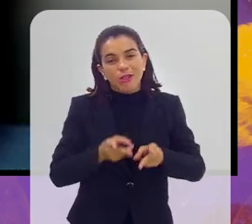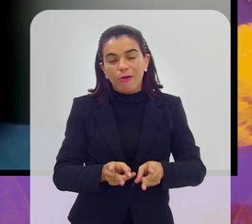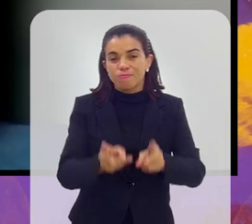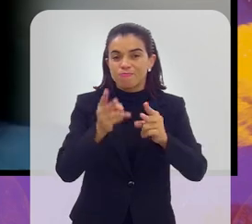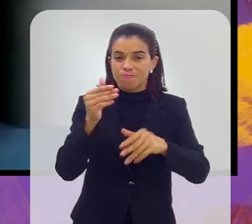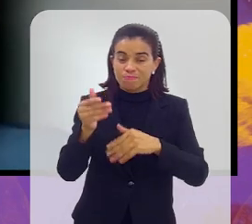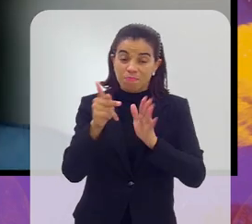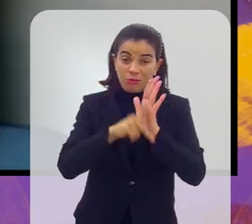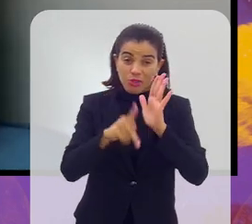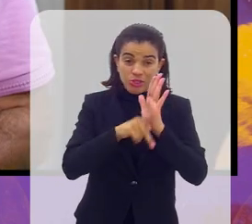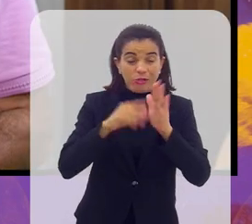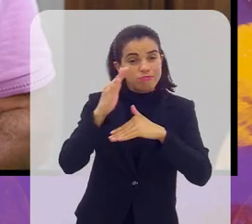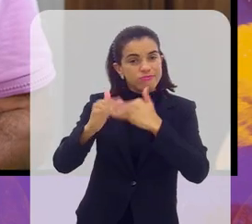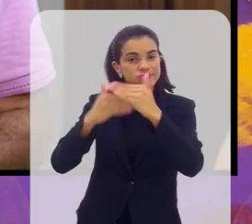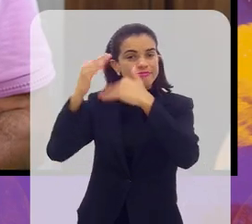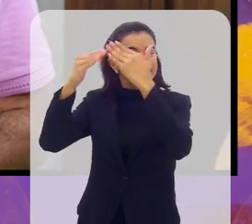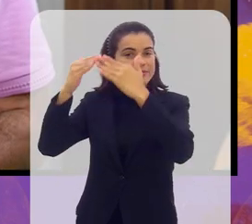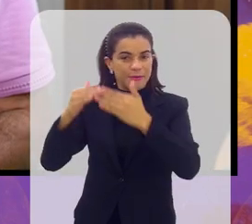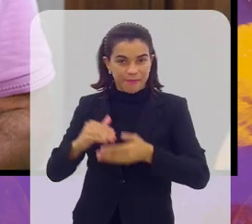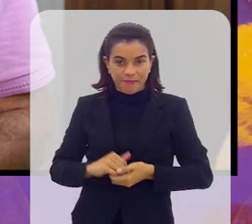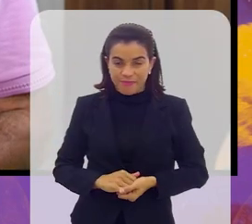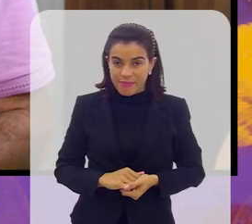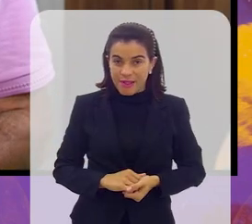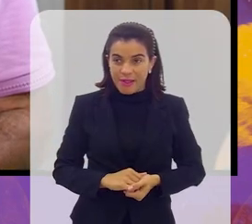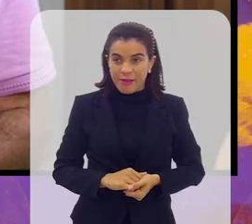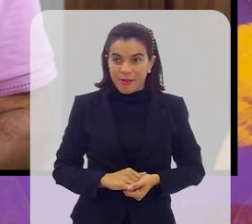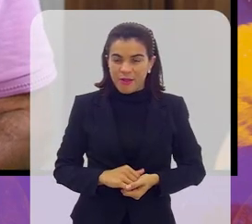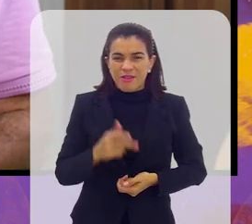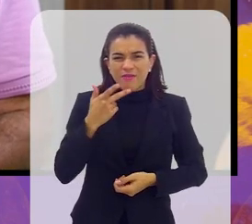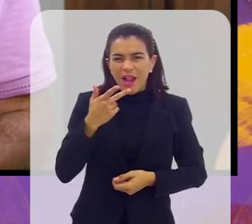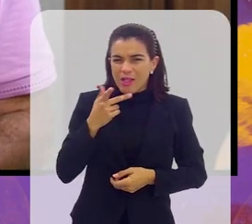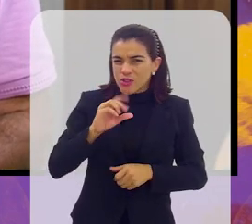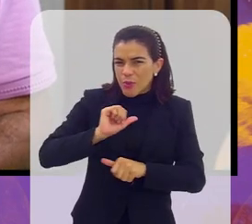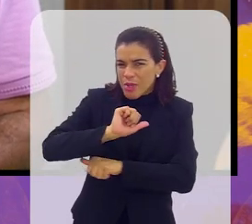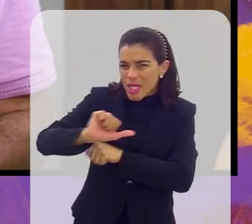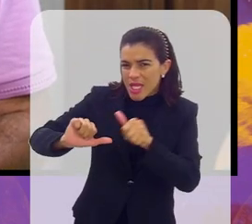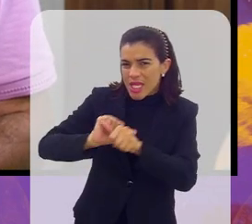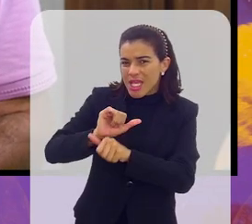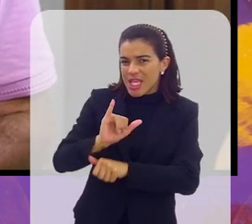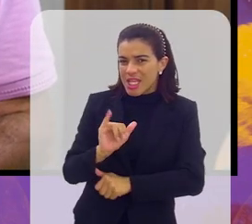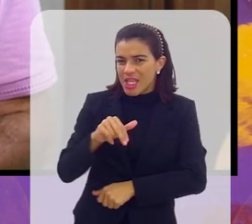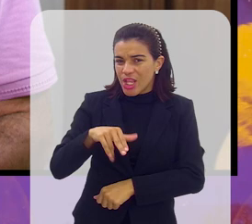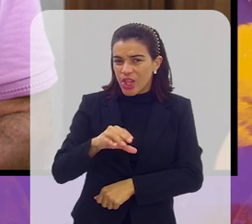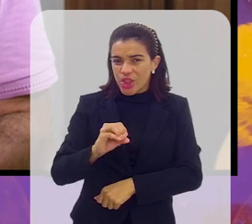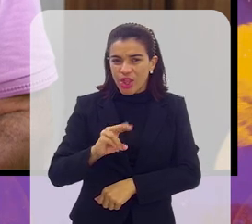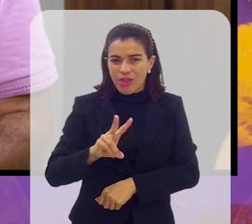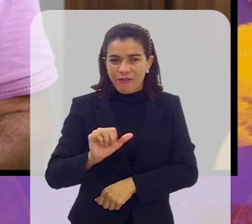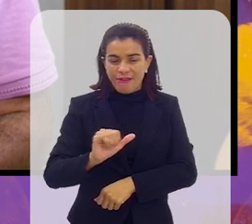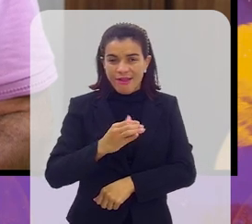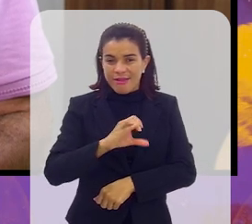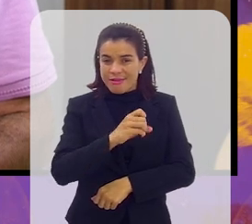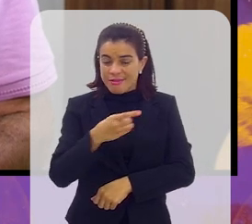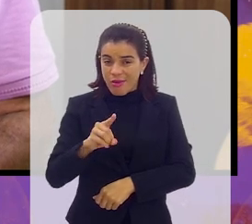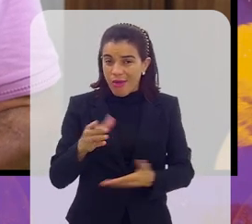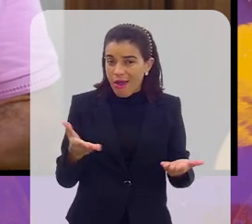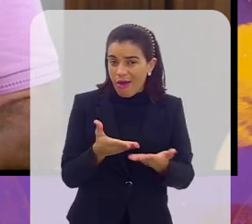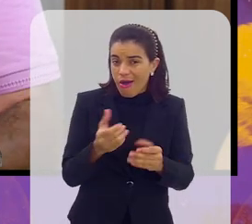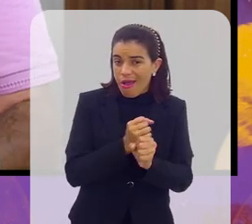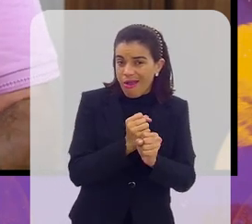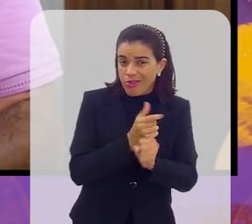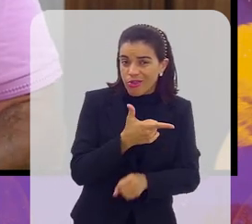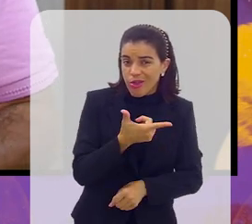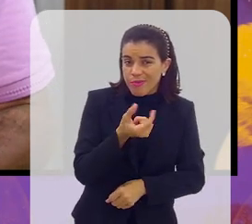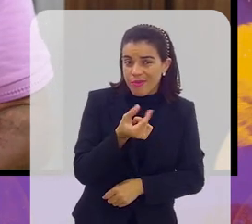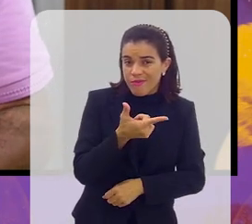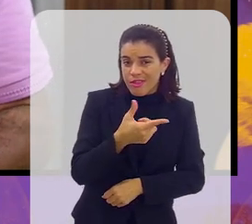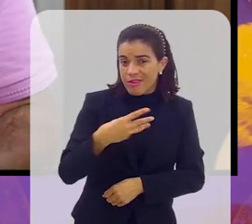sucesso desde sempre. Você falou em inovação. Estamos aí em 2023 indo para 2024, né? Novo